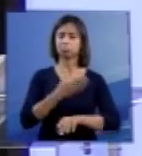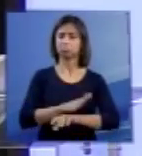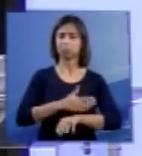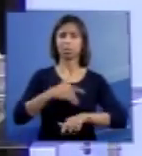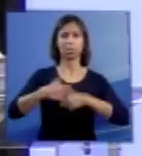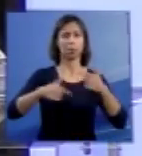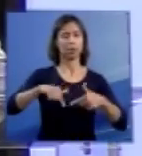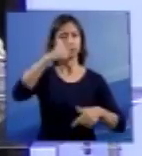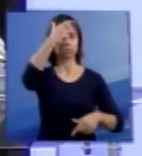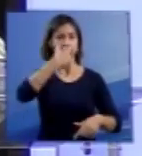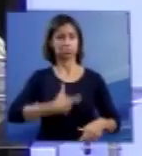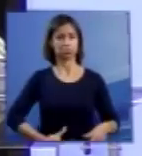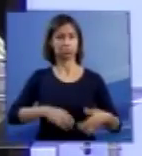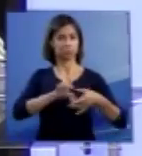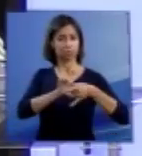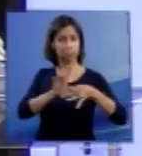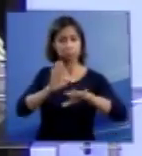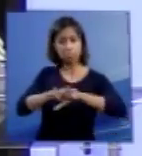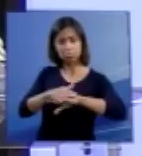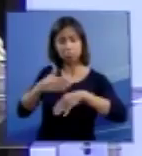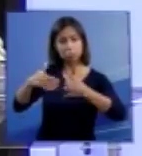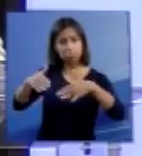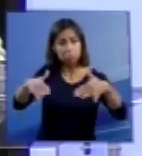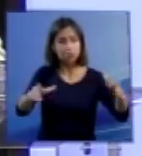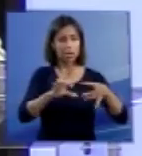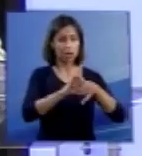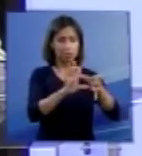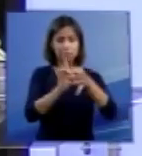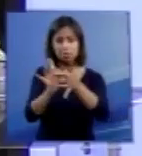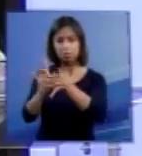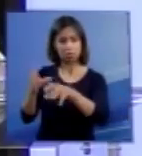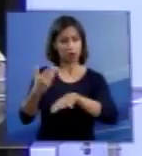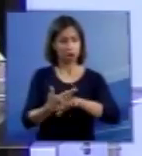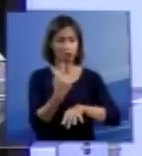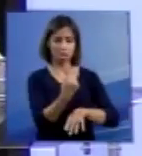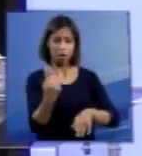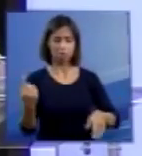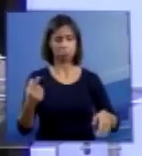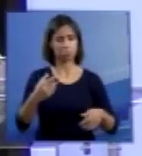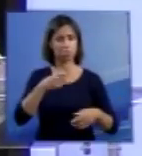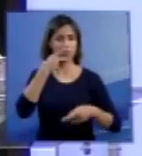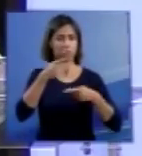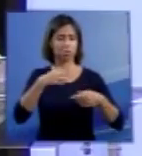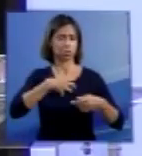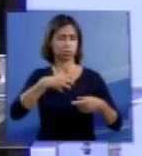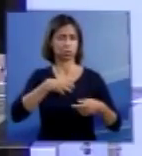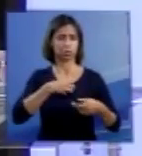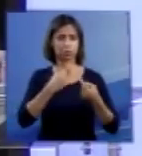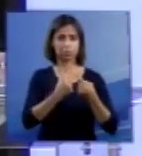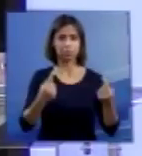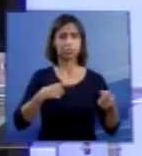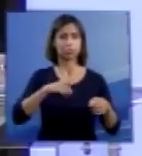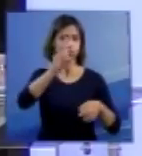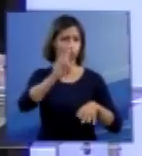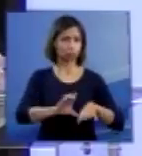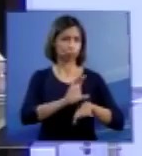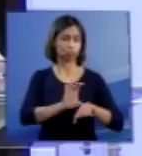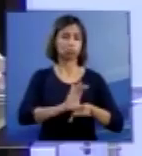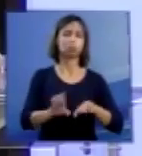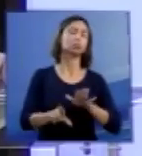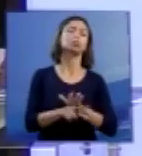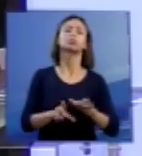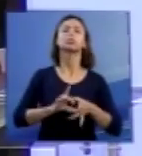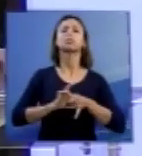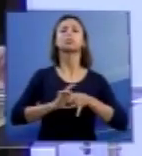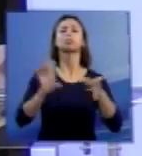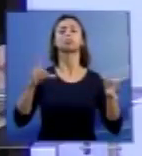cidadania, de todas as pessoas, e para a proteção dos direitos constitucionais, a liberdade e a